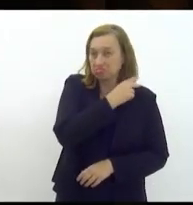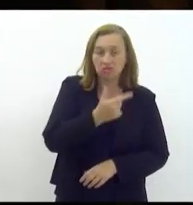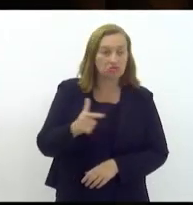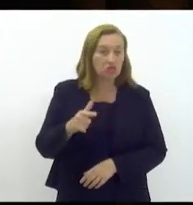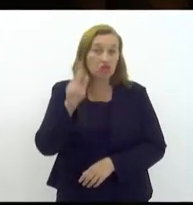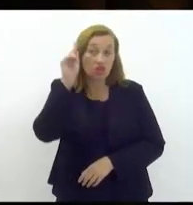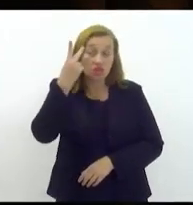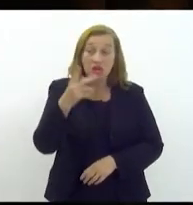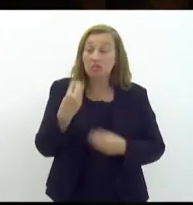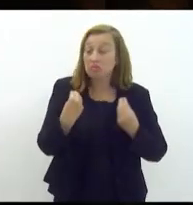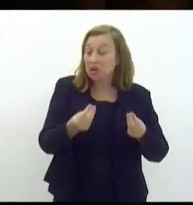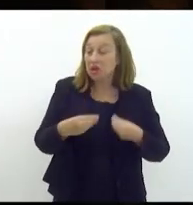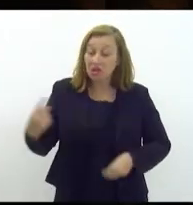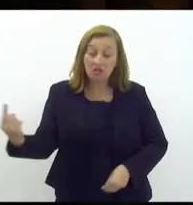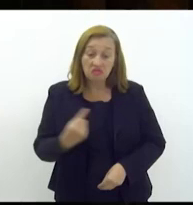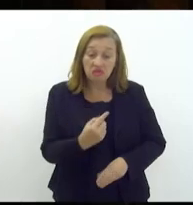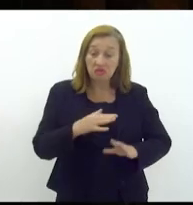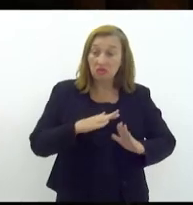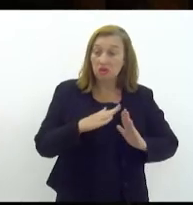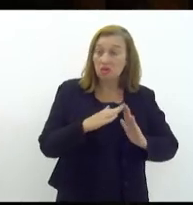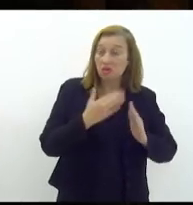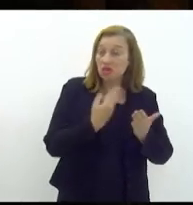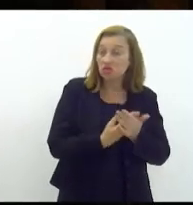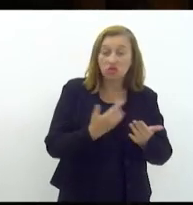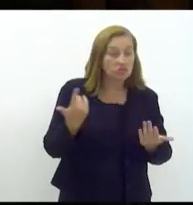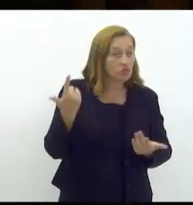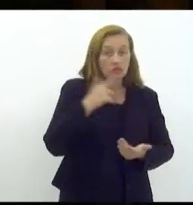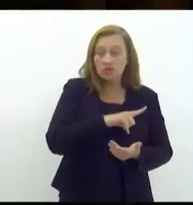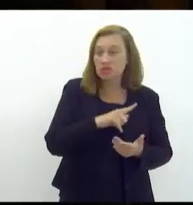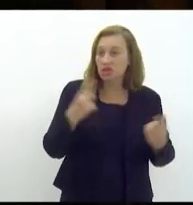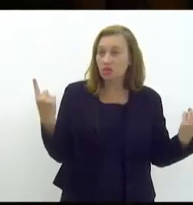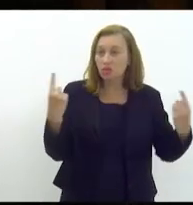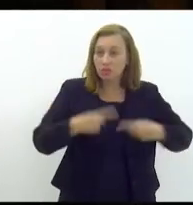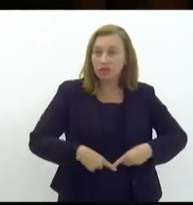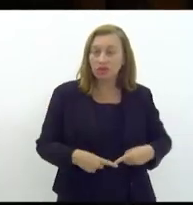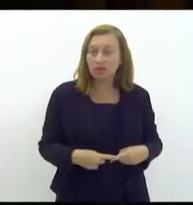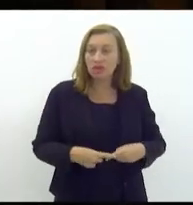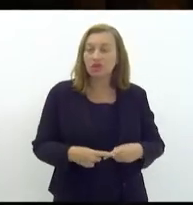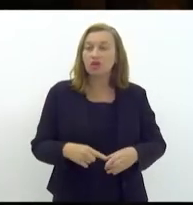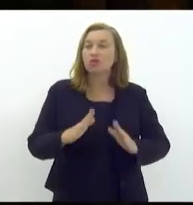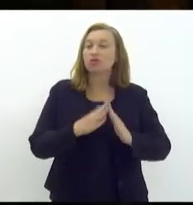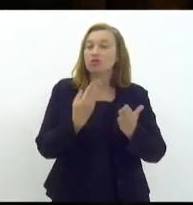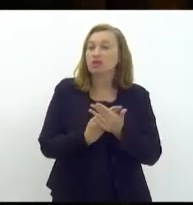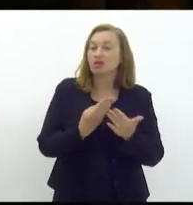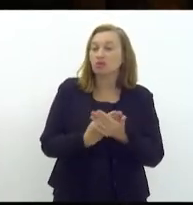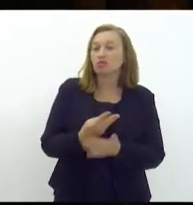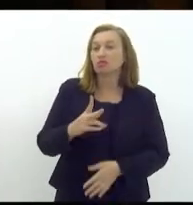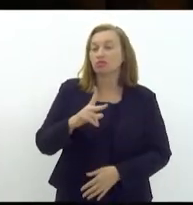adianta eu vir para a escola se depois eu não vou conseguir concorrer com os estudantes que estão nas escolas privadas